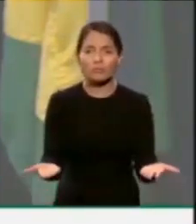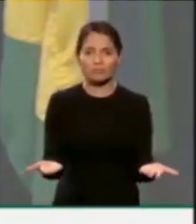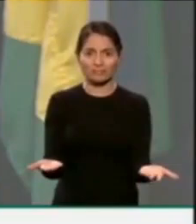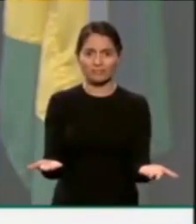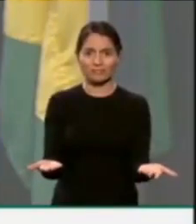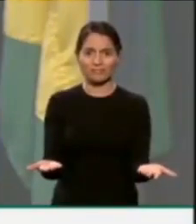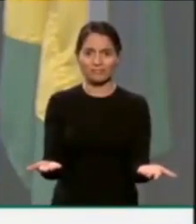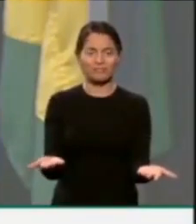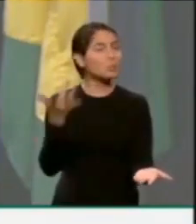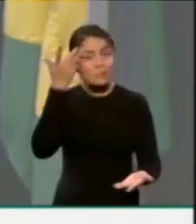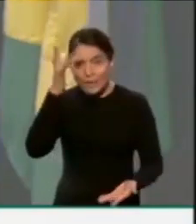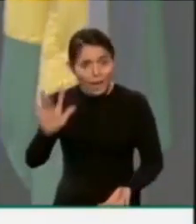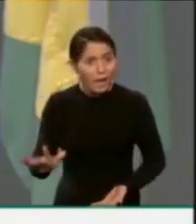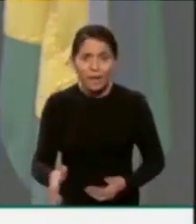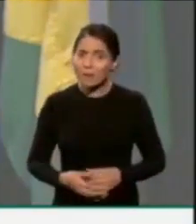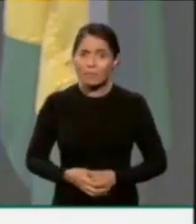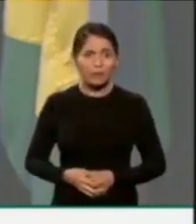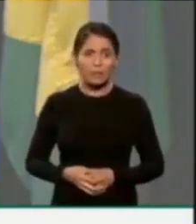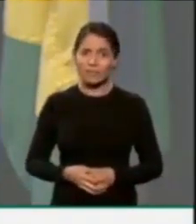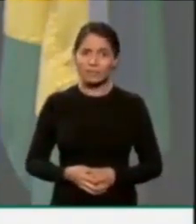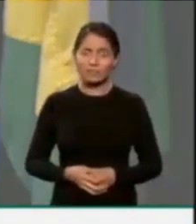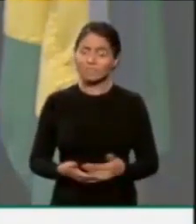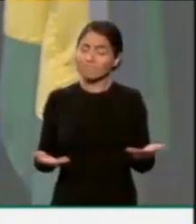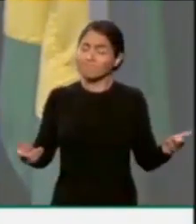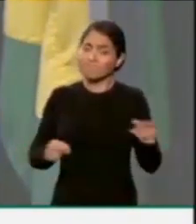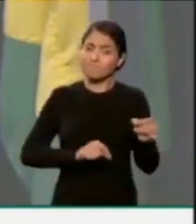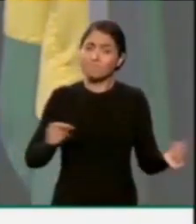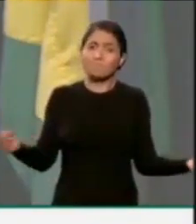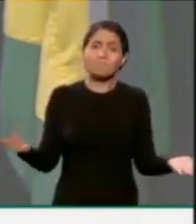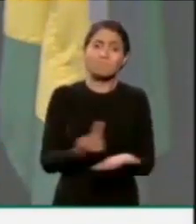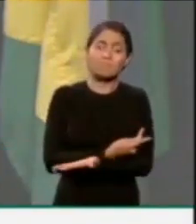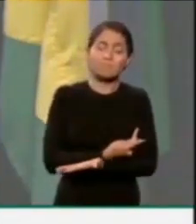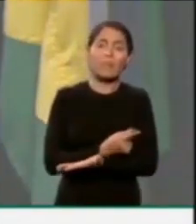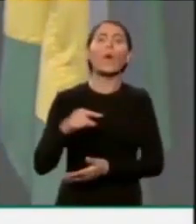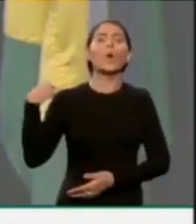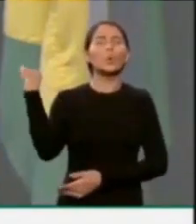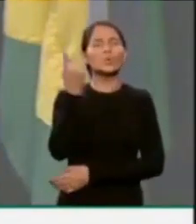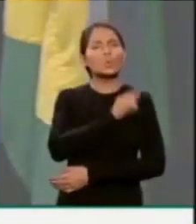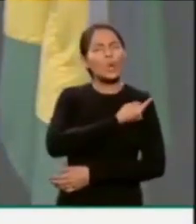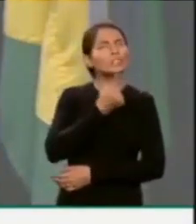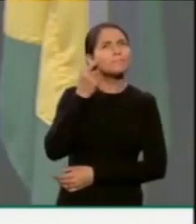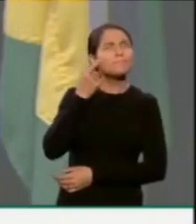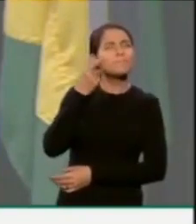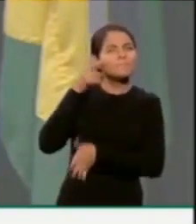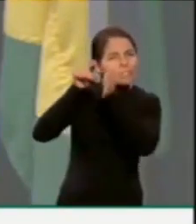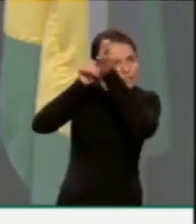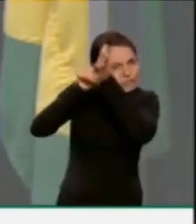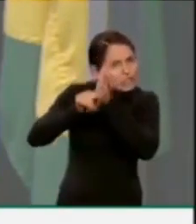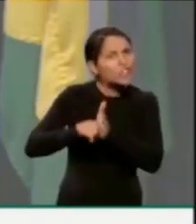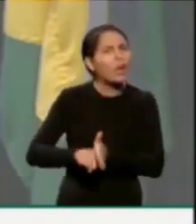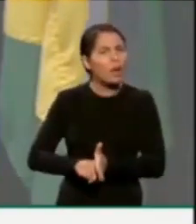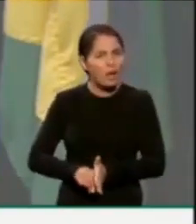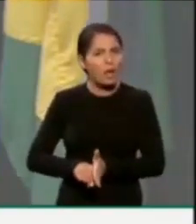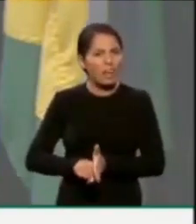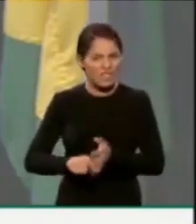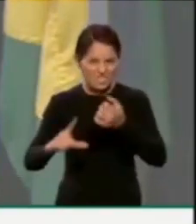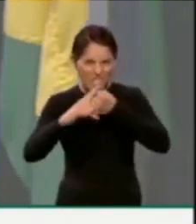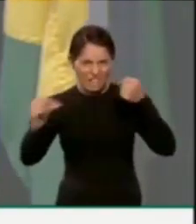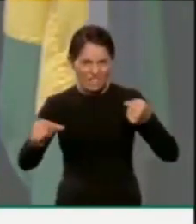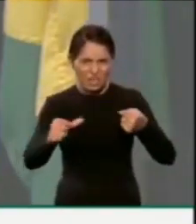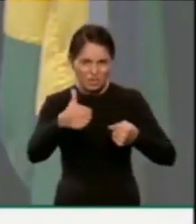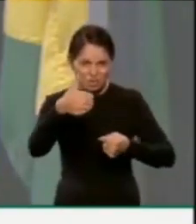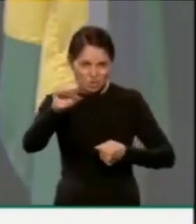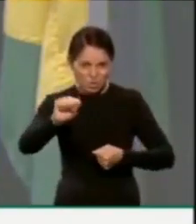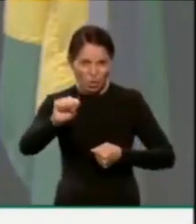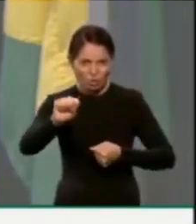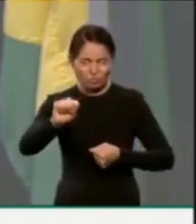fazer essa prisão dele. E que, na verdade, estamos até investigando, parece que é um artigo 18 da Lei de